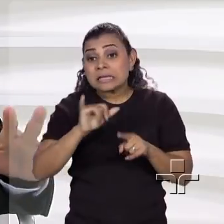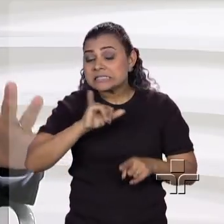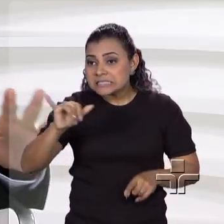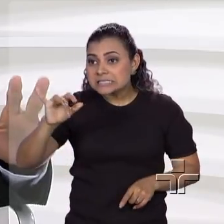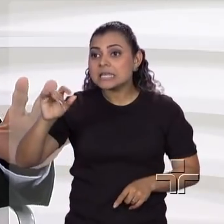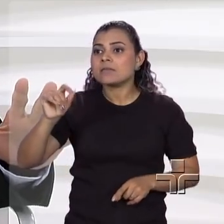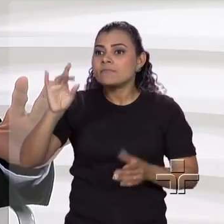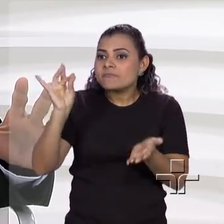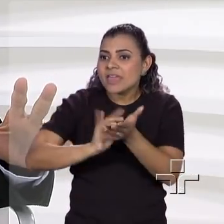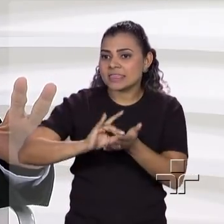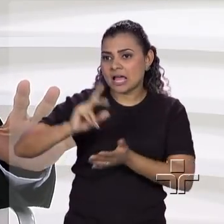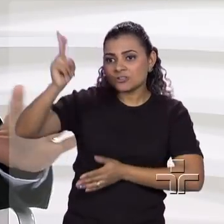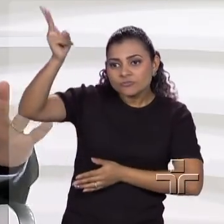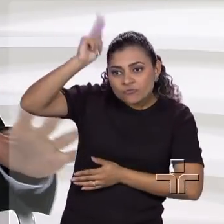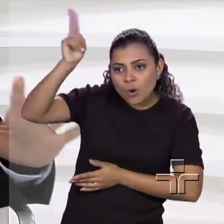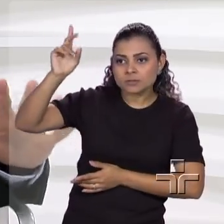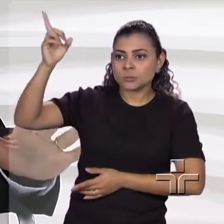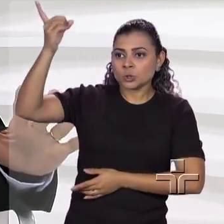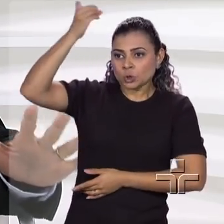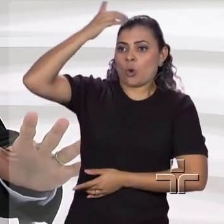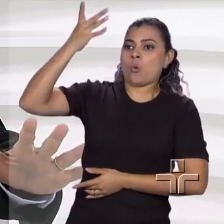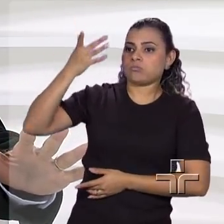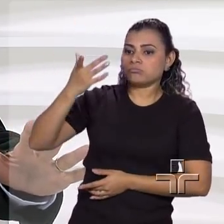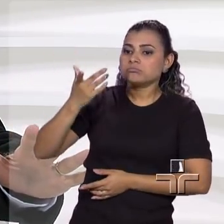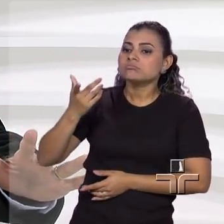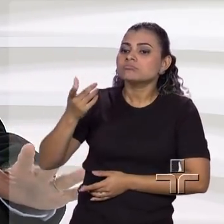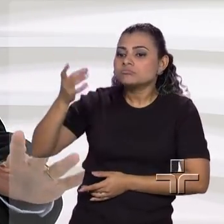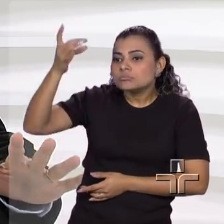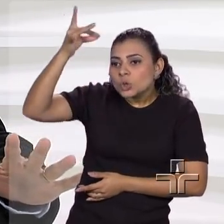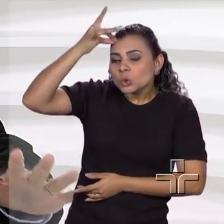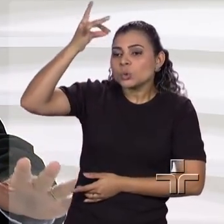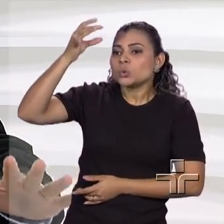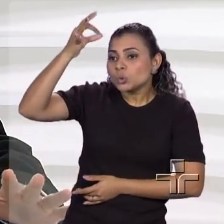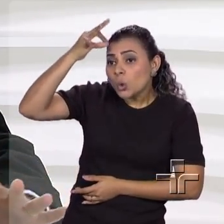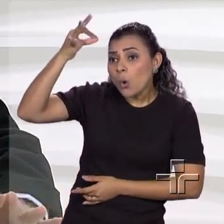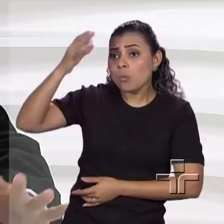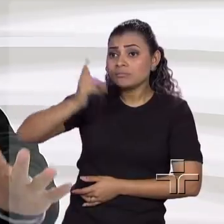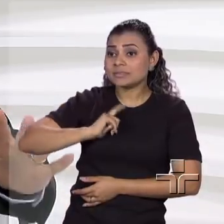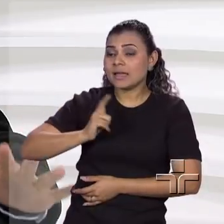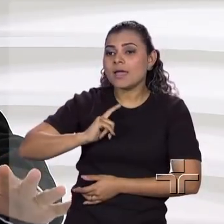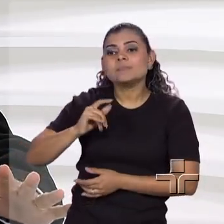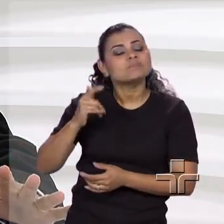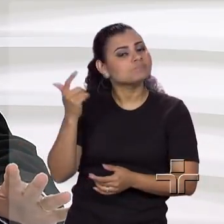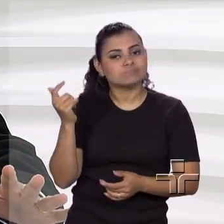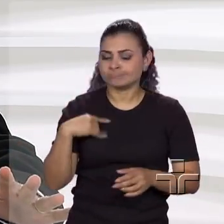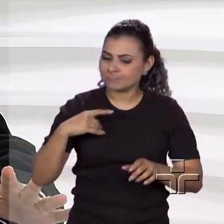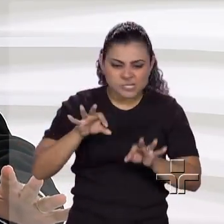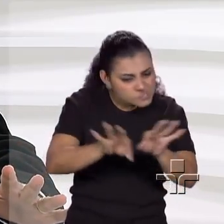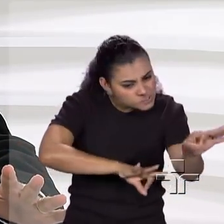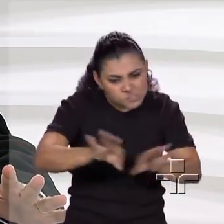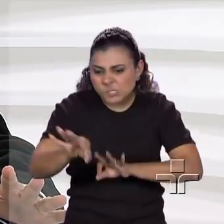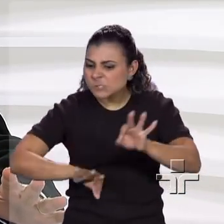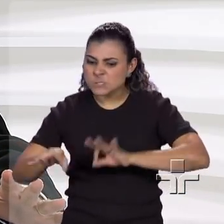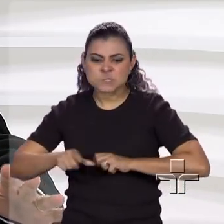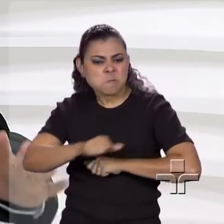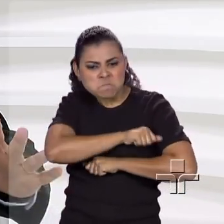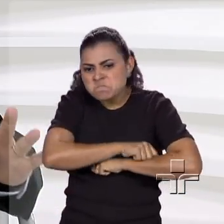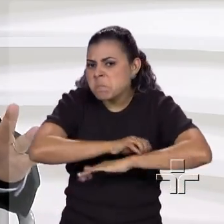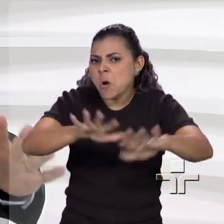irresistível. É irresistível. Então, você arruma um jeito de publicar suas coisas.